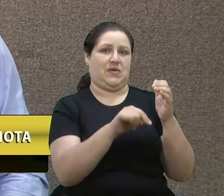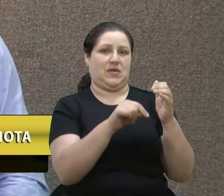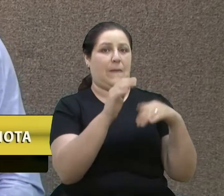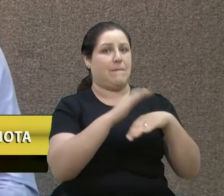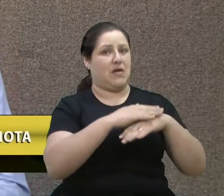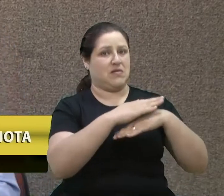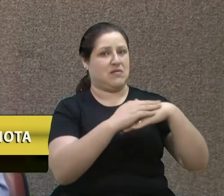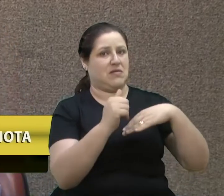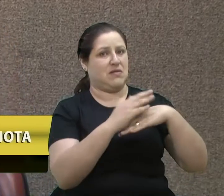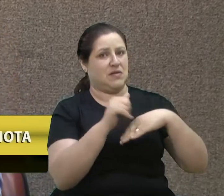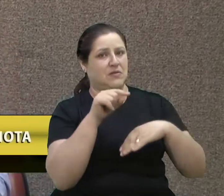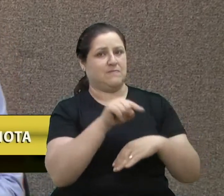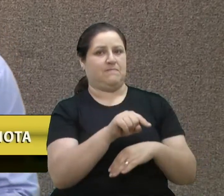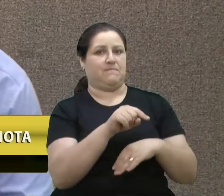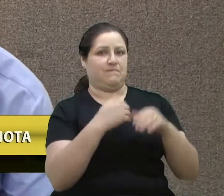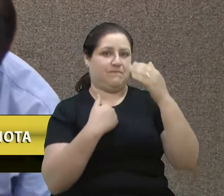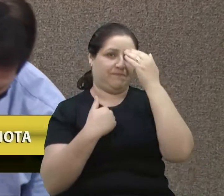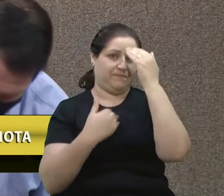respeito. Obrigado, senhor.